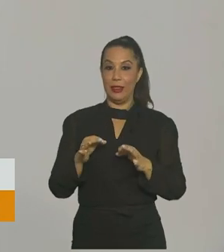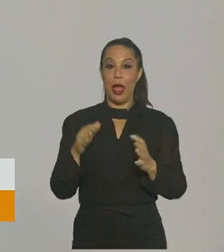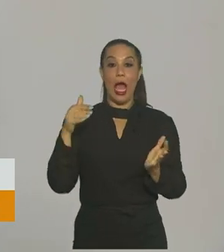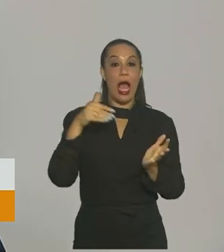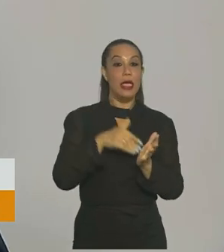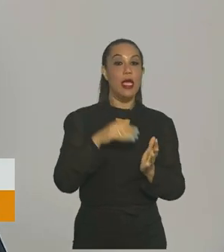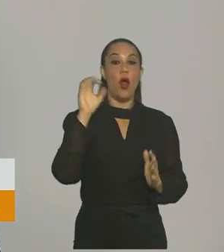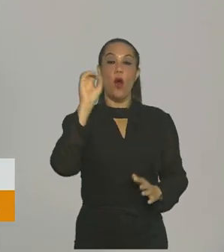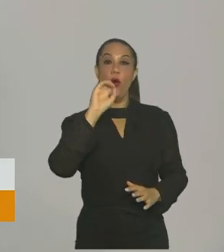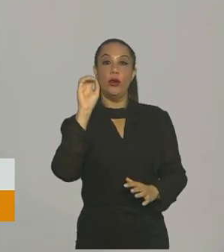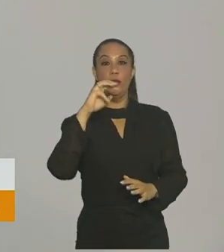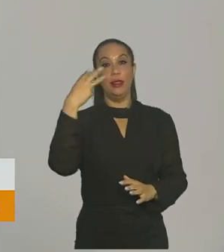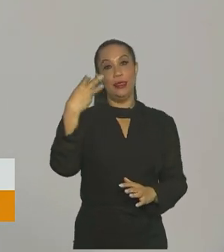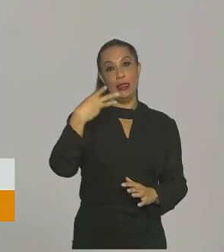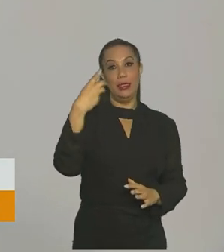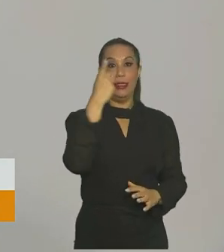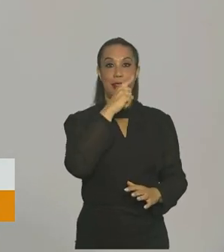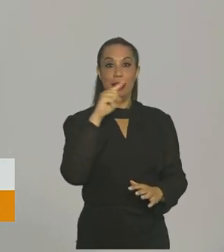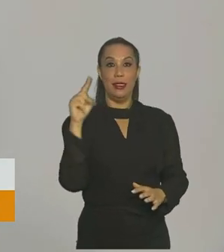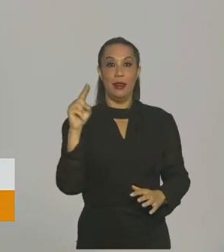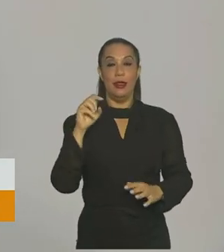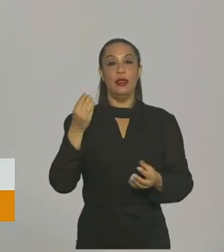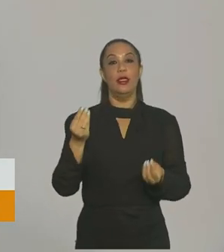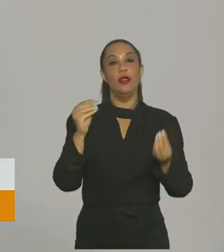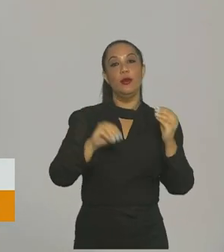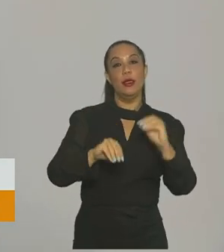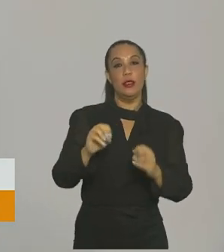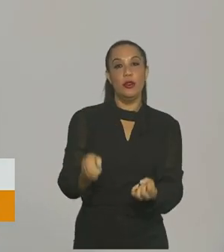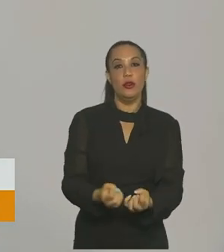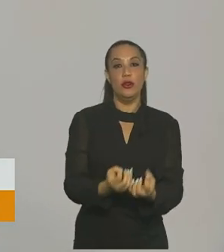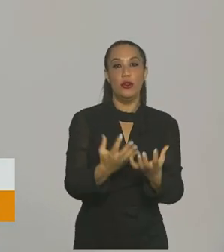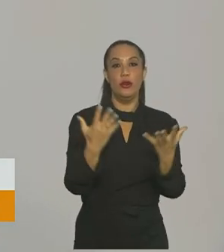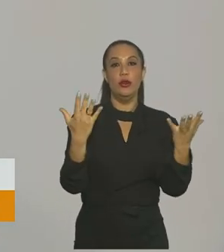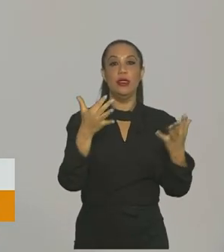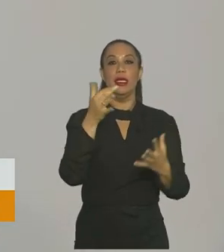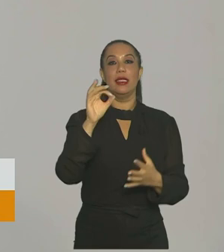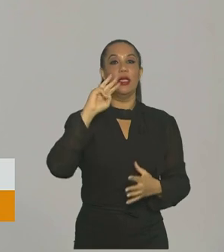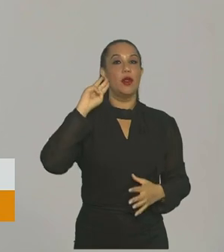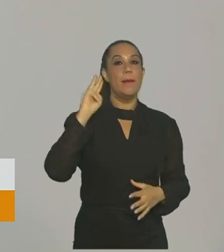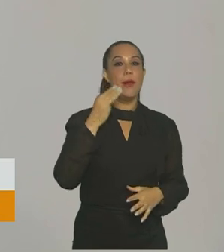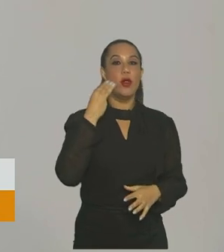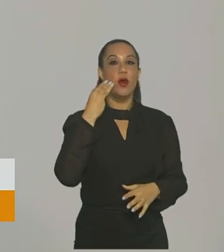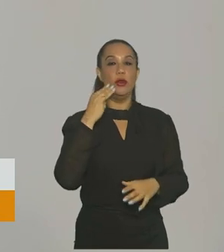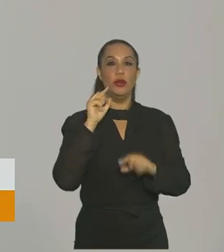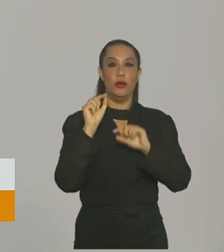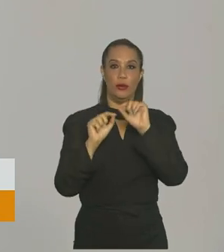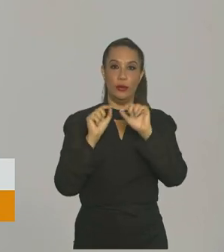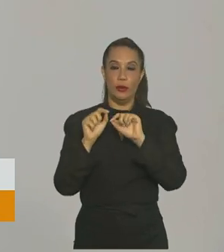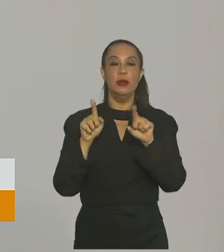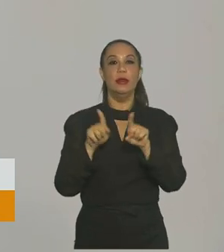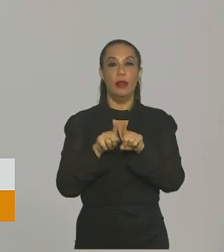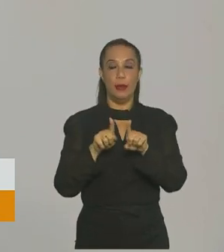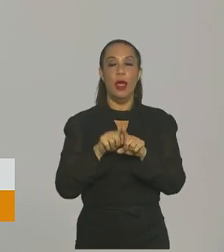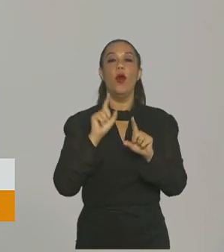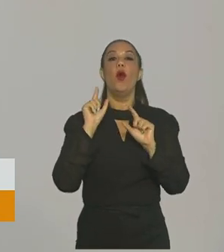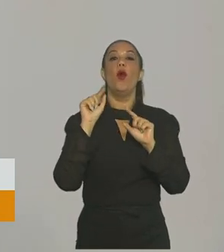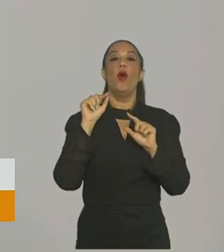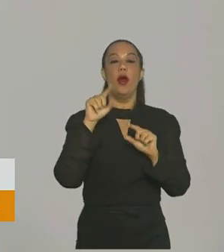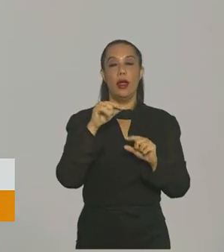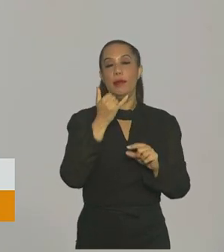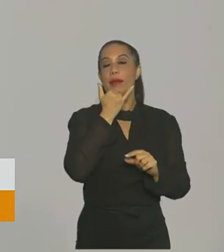outubro, agora, nessa terceira semana, as exportações chegaram apenas nesse período a 10 bilhões. Então, com isso,